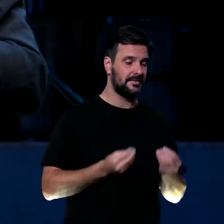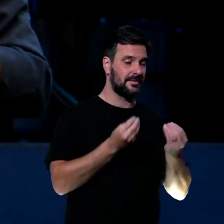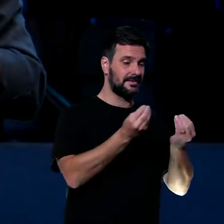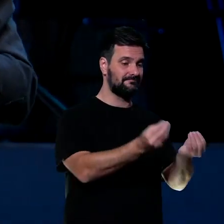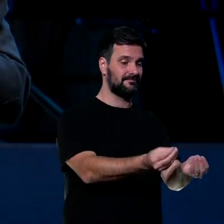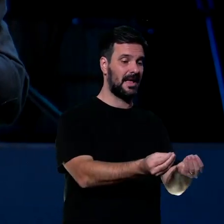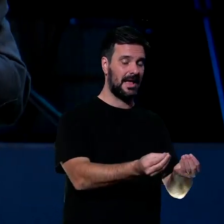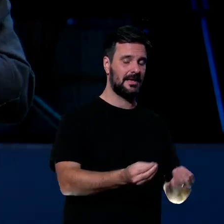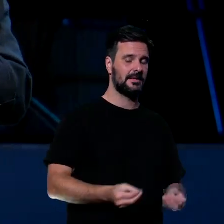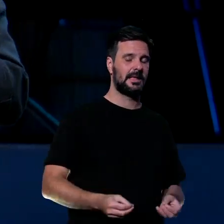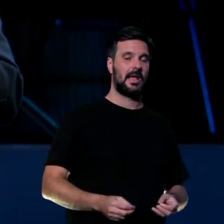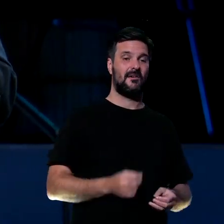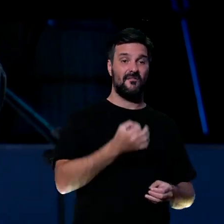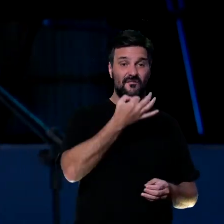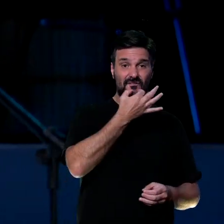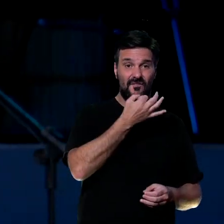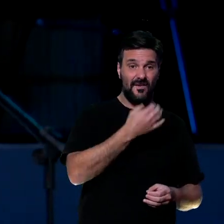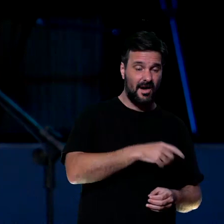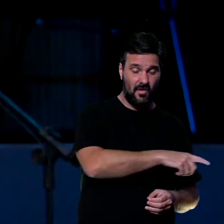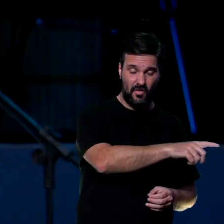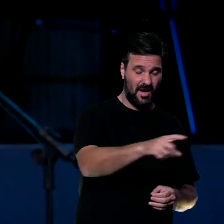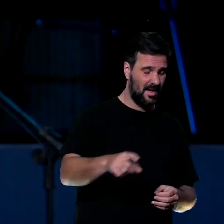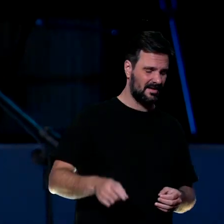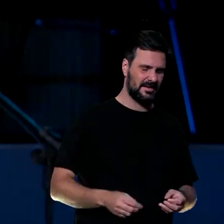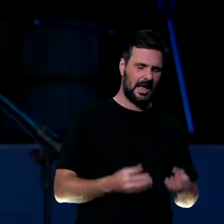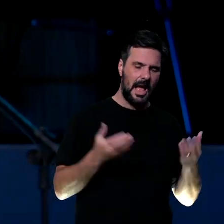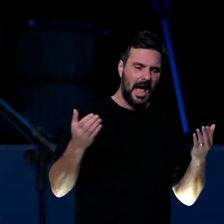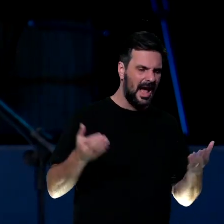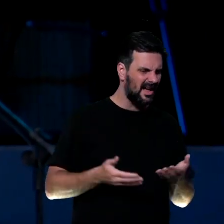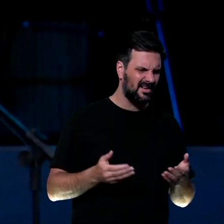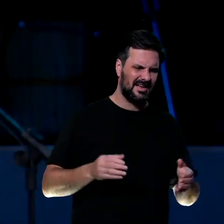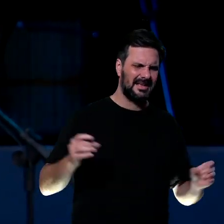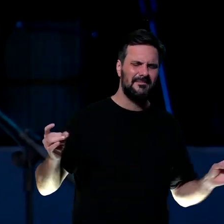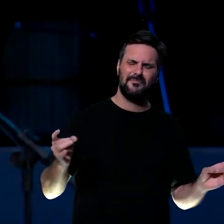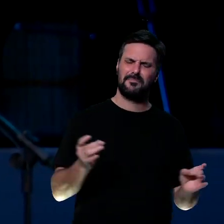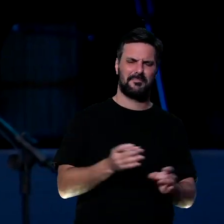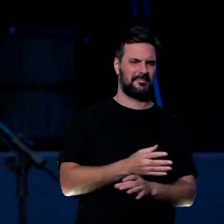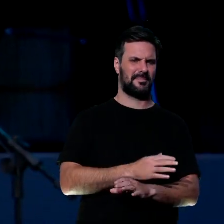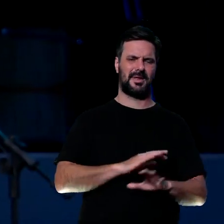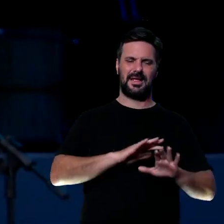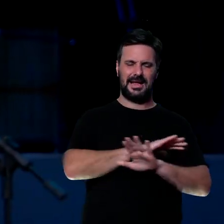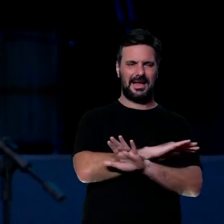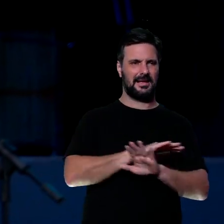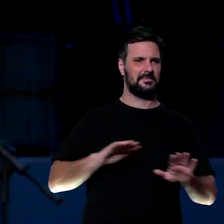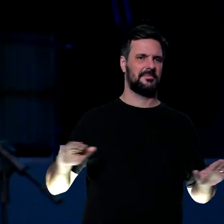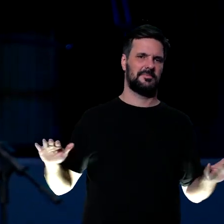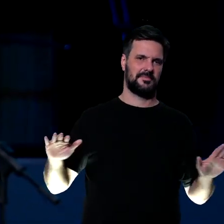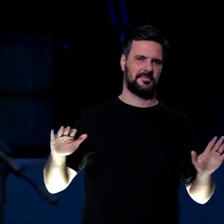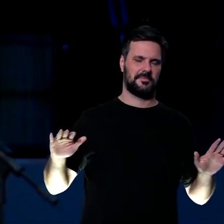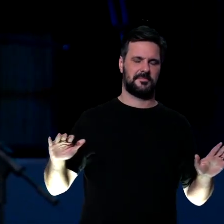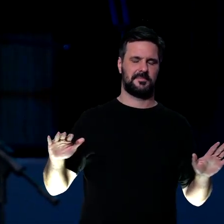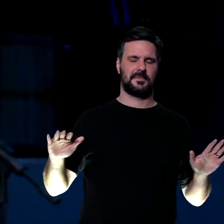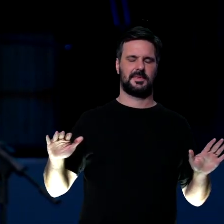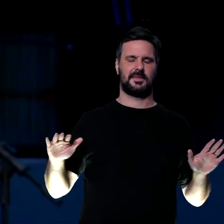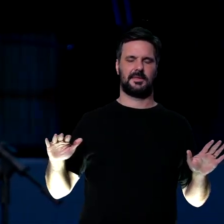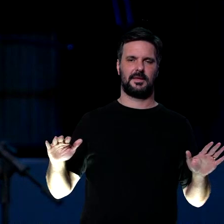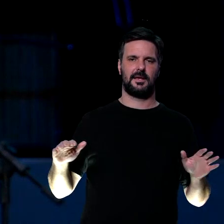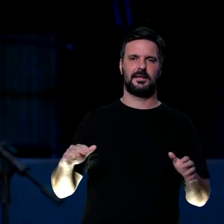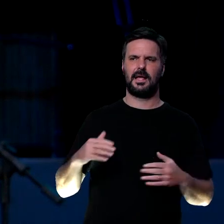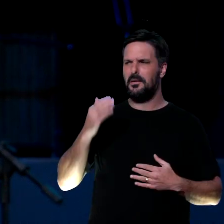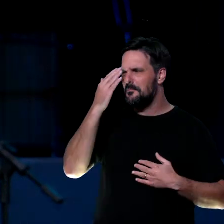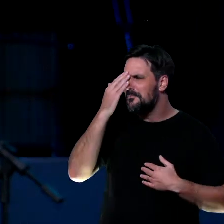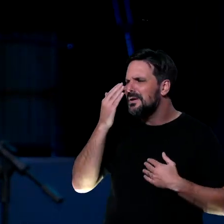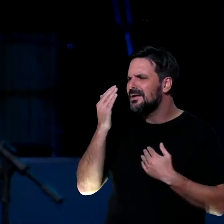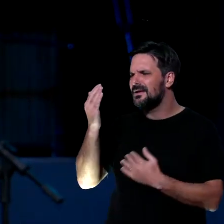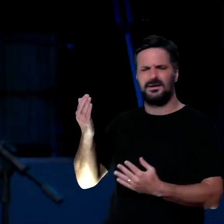porque esse remédio aqui, vai resolver, você toma esse aqui, que é amostra grátis, depois passa na farmácia, compra mais, beleza, obrigado,